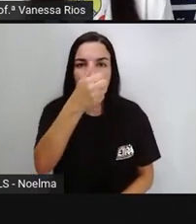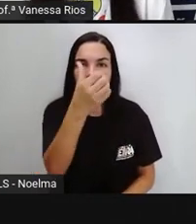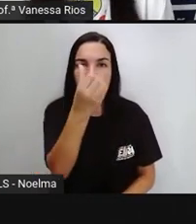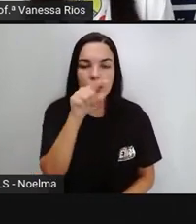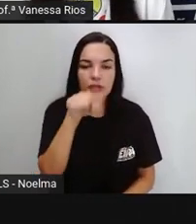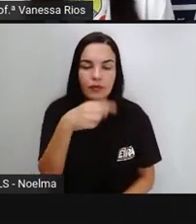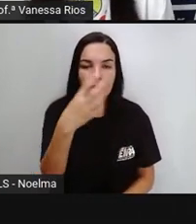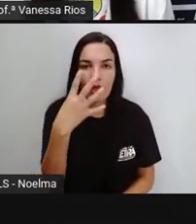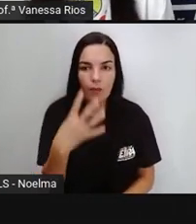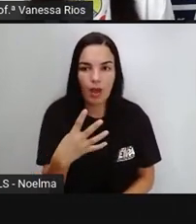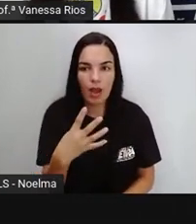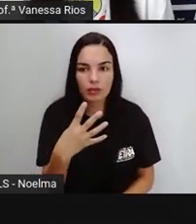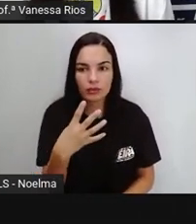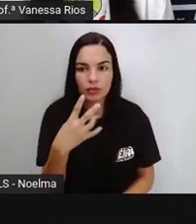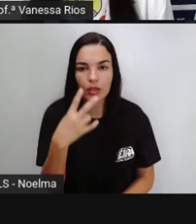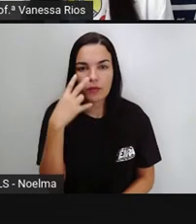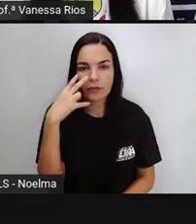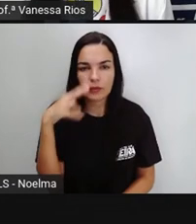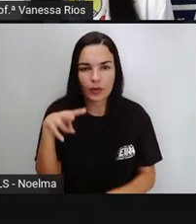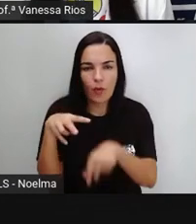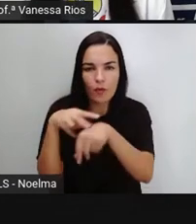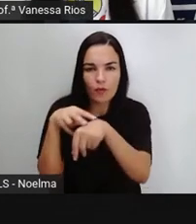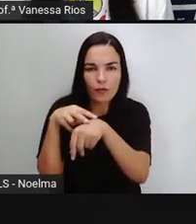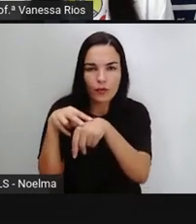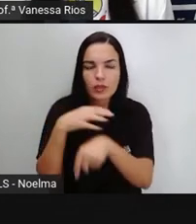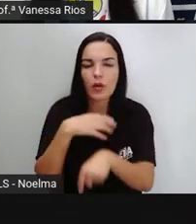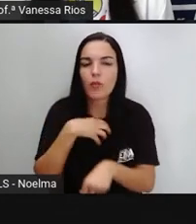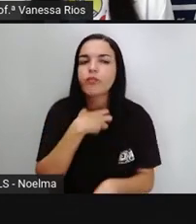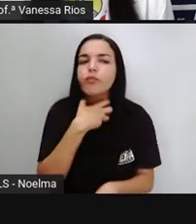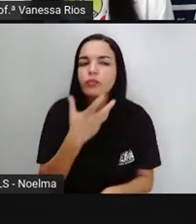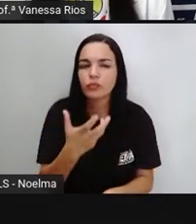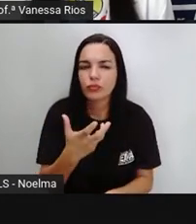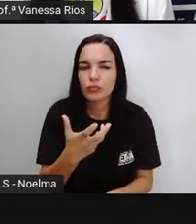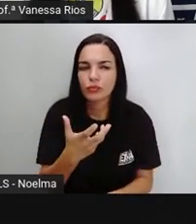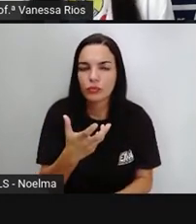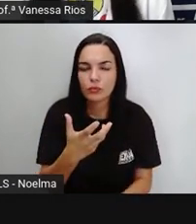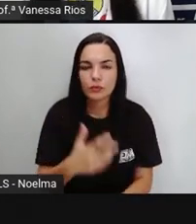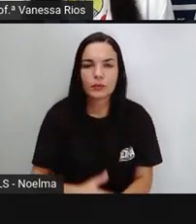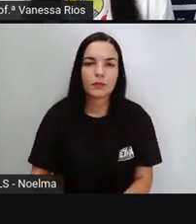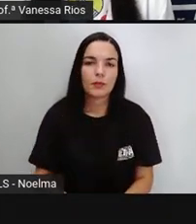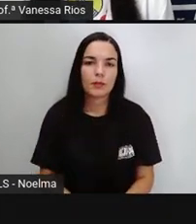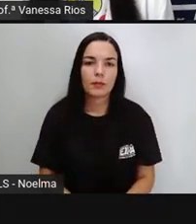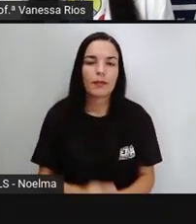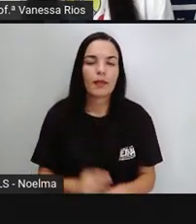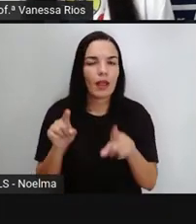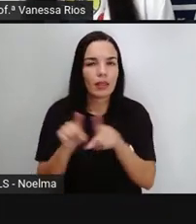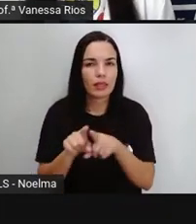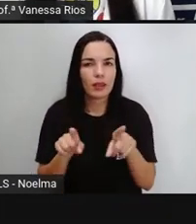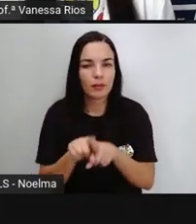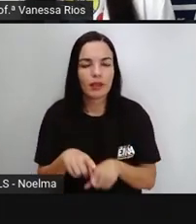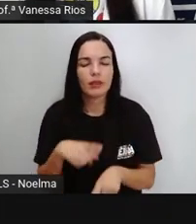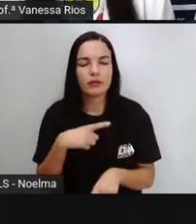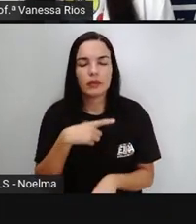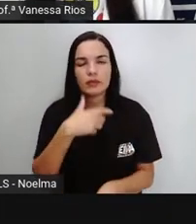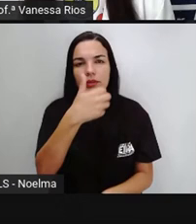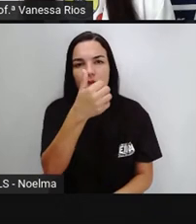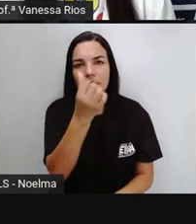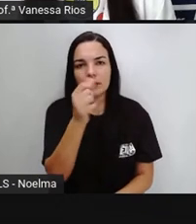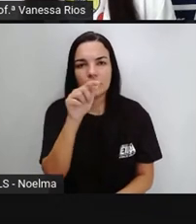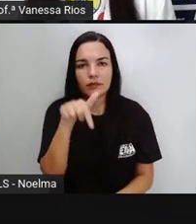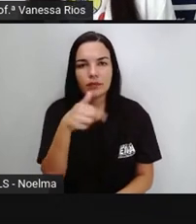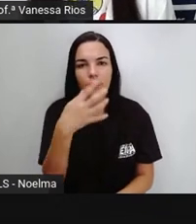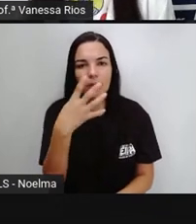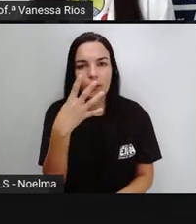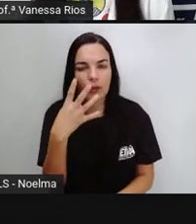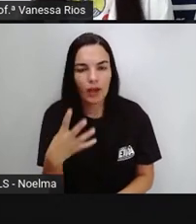,4, que é o verdinho, correspondendo ao sintoma de vômito. Então, também, 16,4, ou seja,